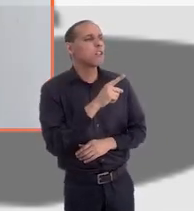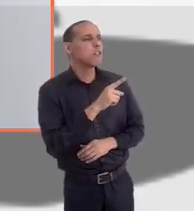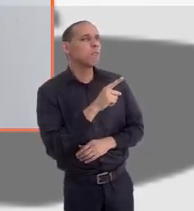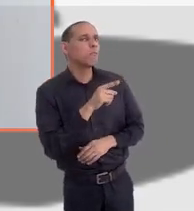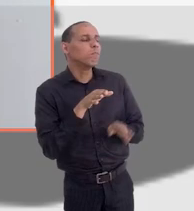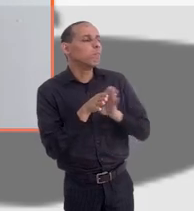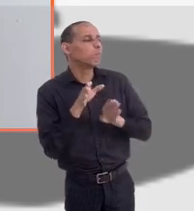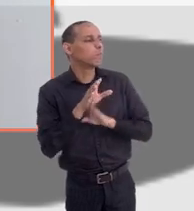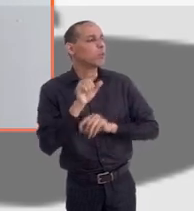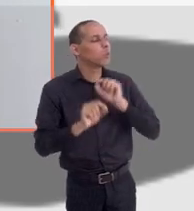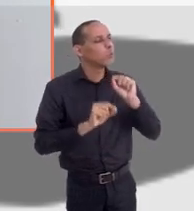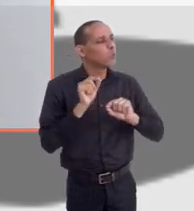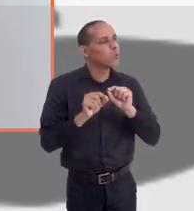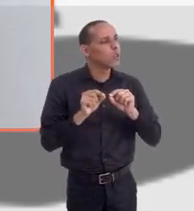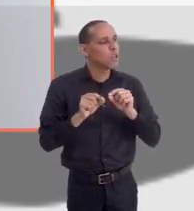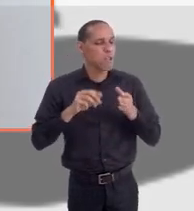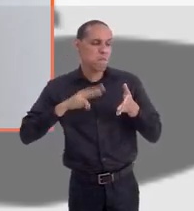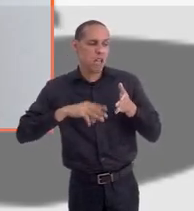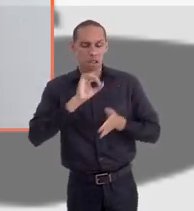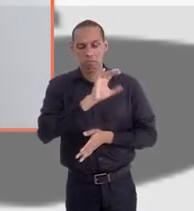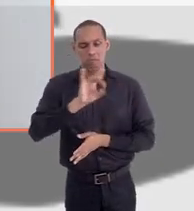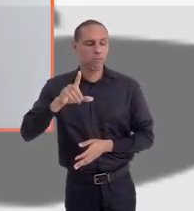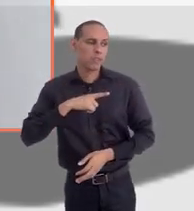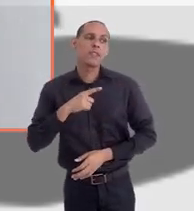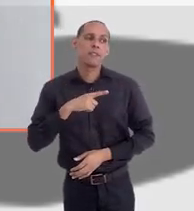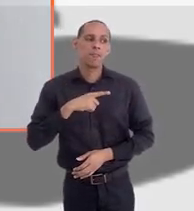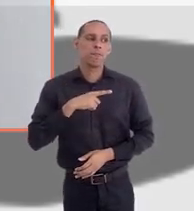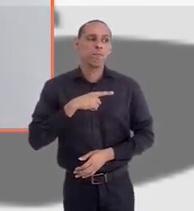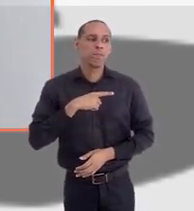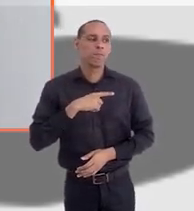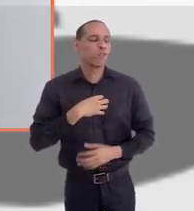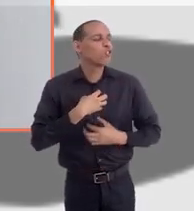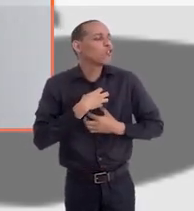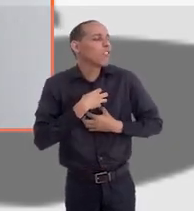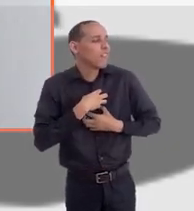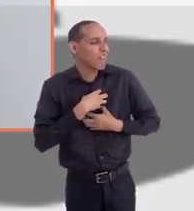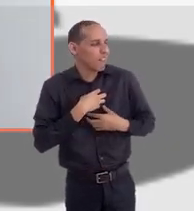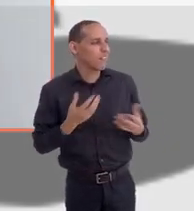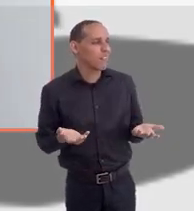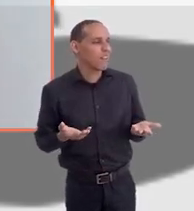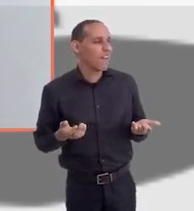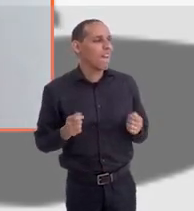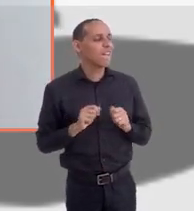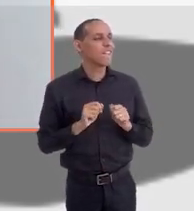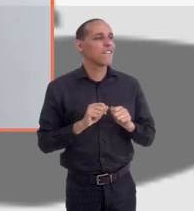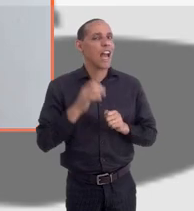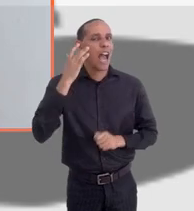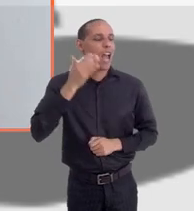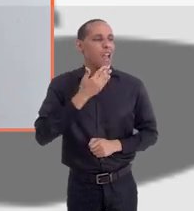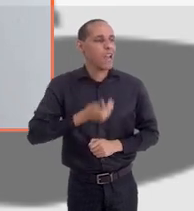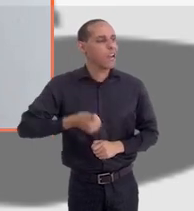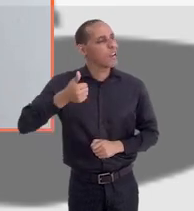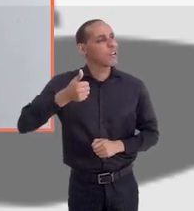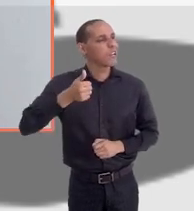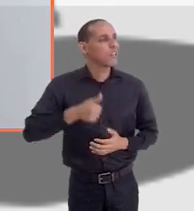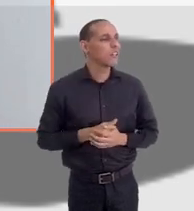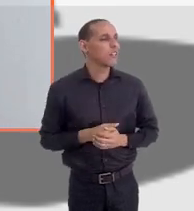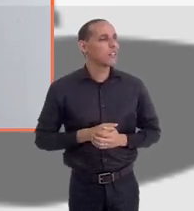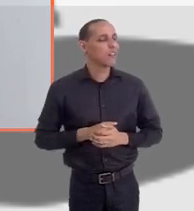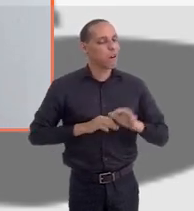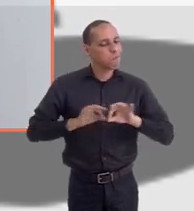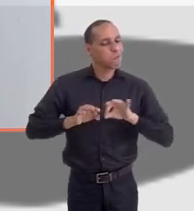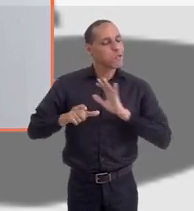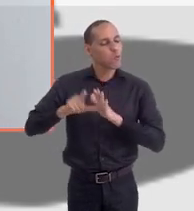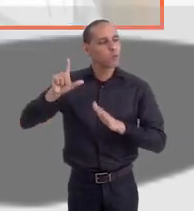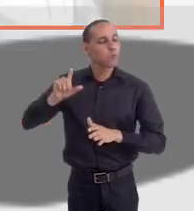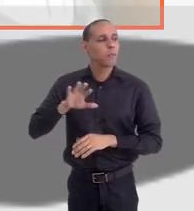aconselha também, cada um tem seu método aí de estudo, né? Cada um tem seu estilo, seu jeito, faz o que acha melhor para se